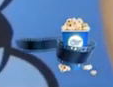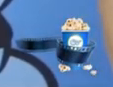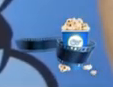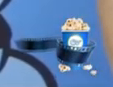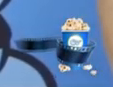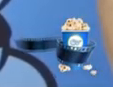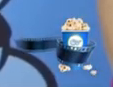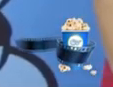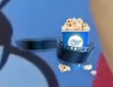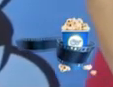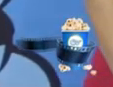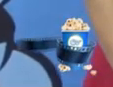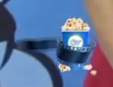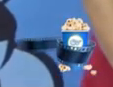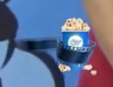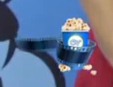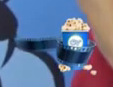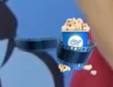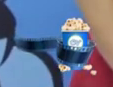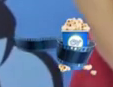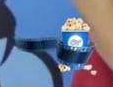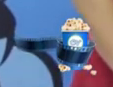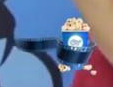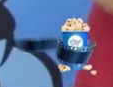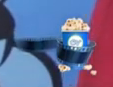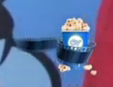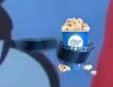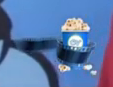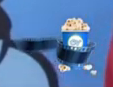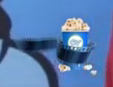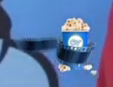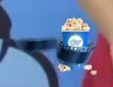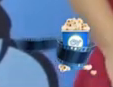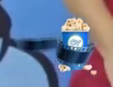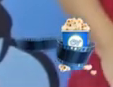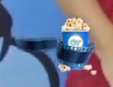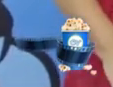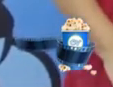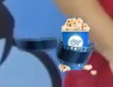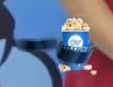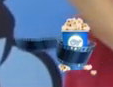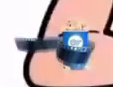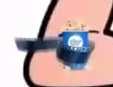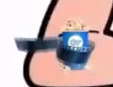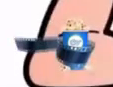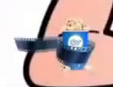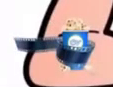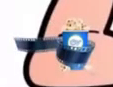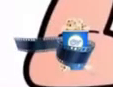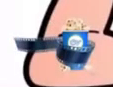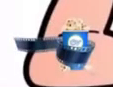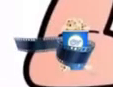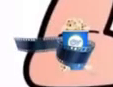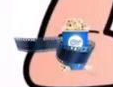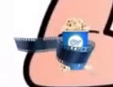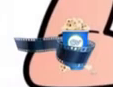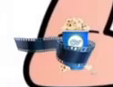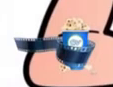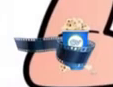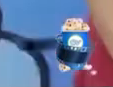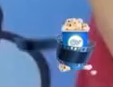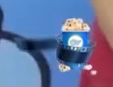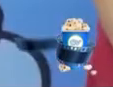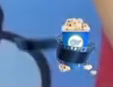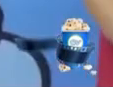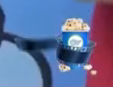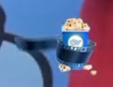Você rouba a cena, sim. Eu acho que... É dominadora, a Mônica é forte. Ela com aquele Sansão, mas e essa história do Sansão? Você